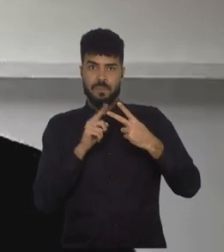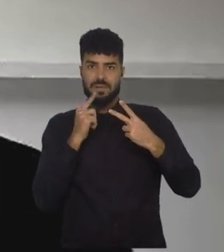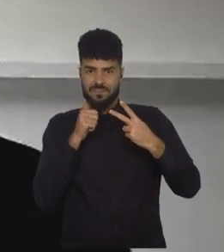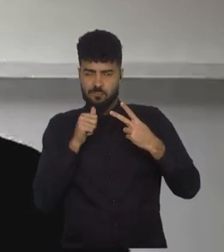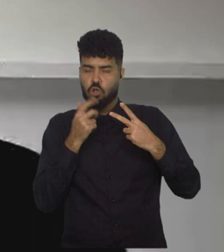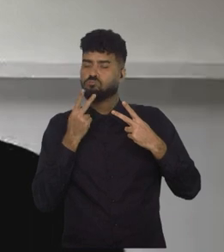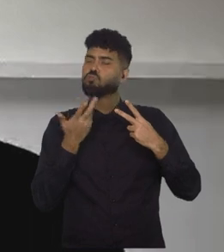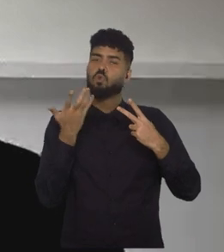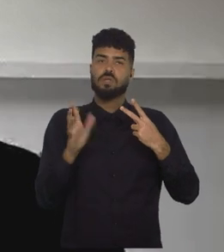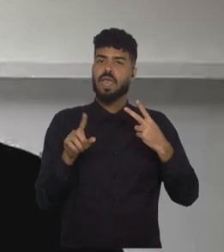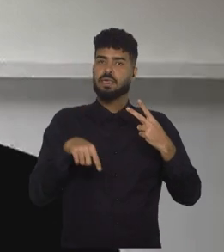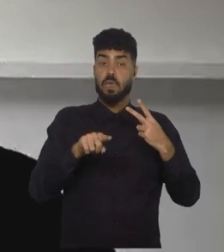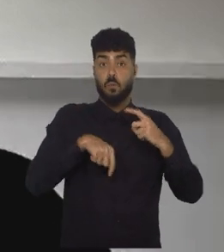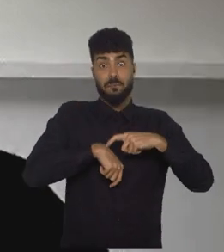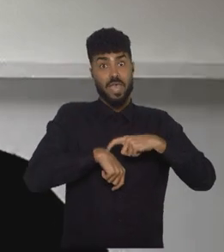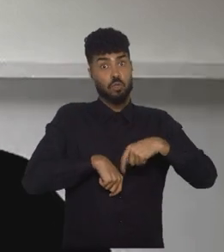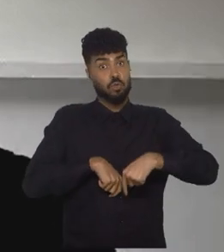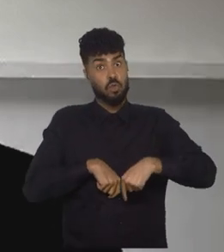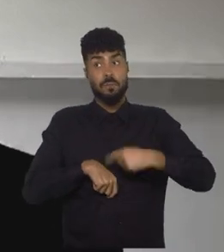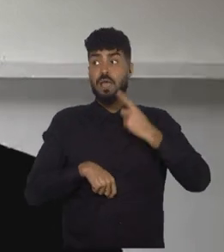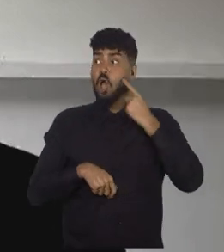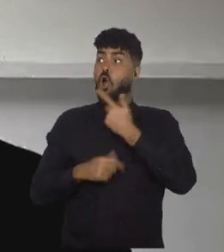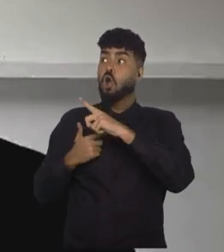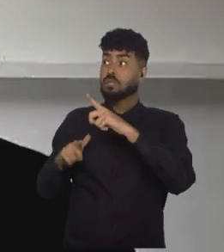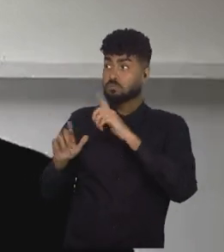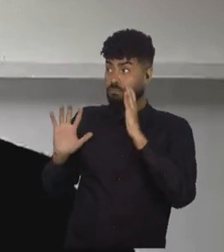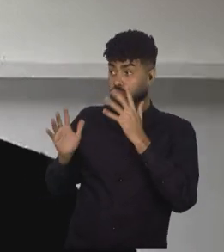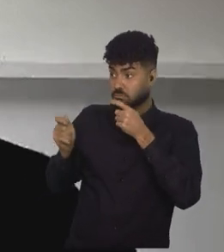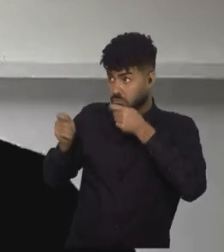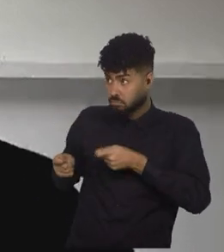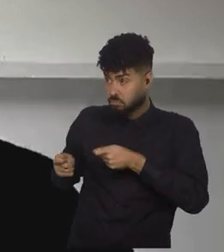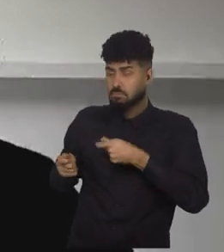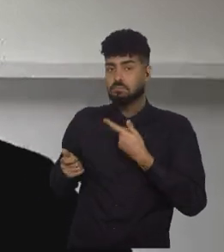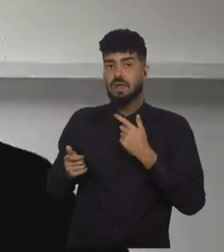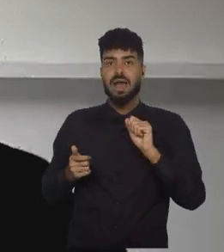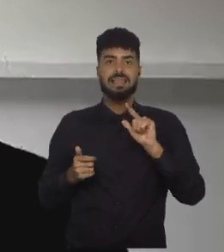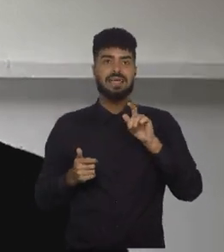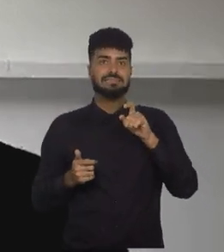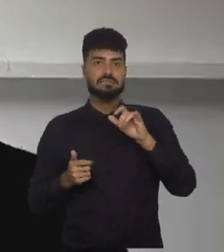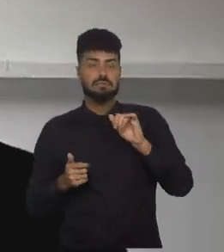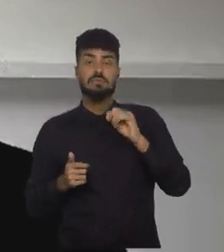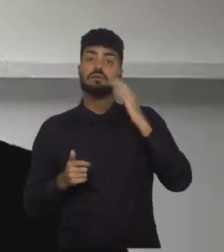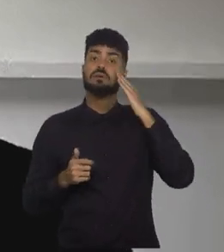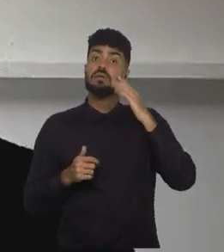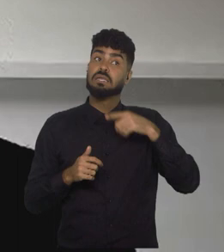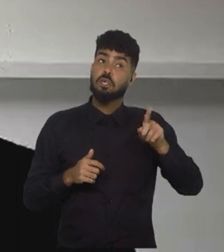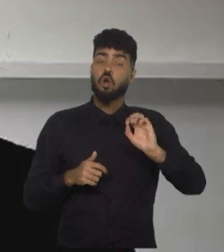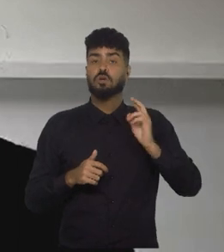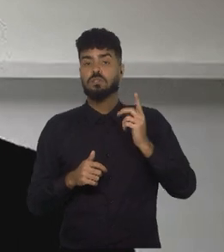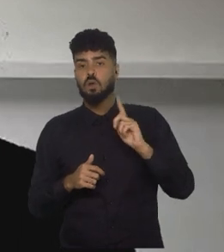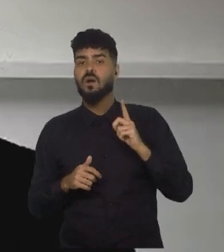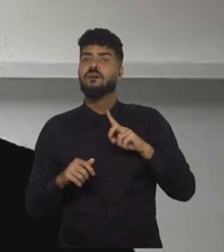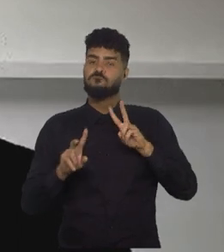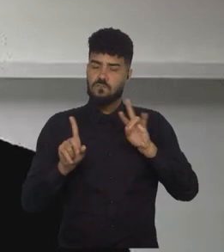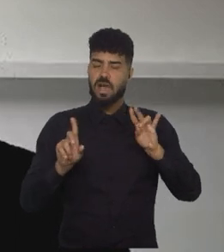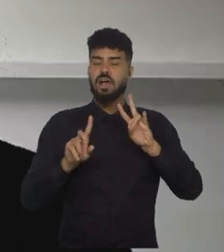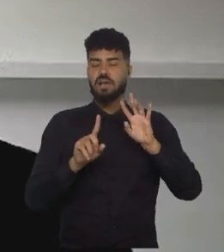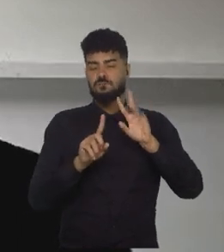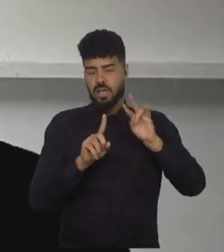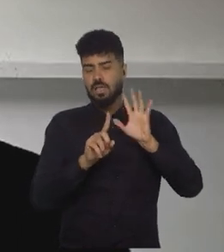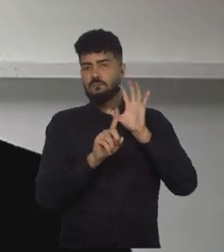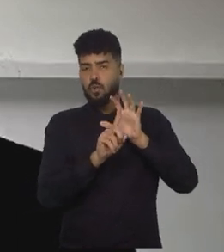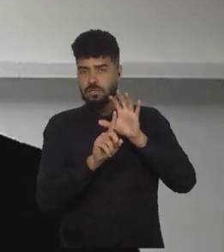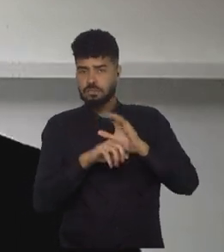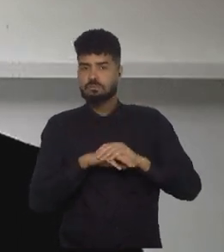ir, mas falta a definição das outras aí, e a decisão da Alex, de ir ou não, eu acho que vai ter um peso tremendo sobre isso. A